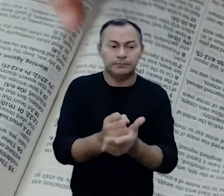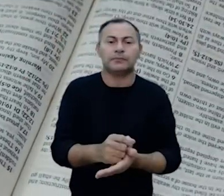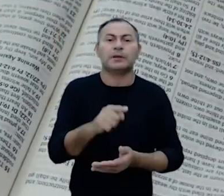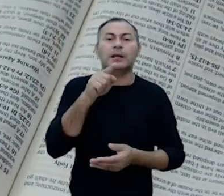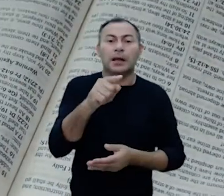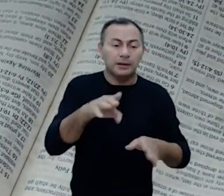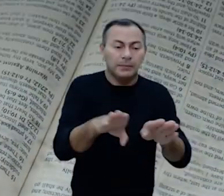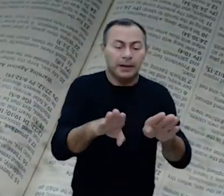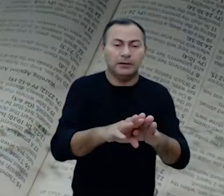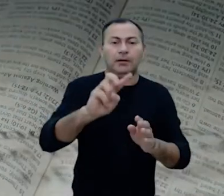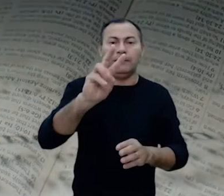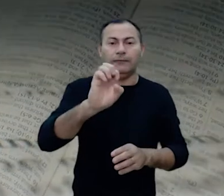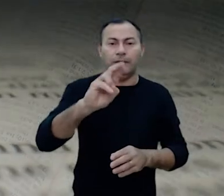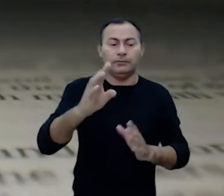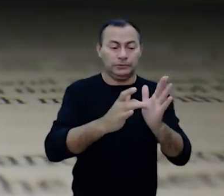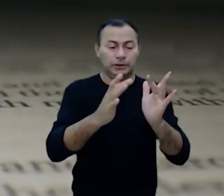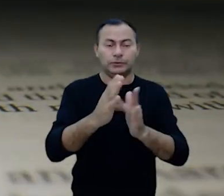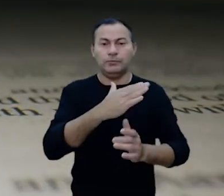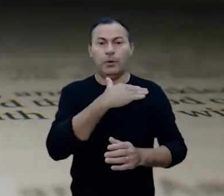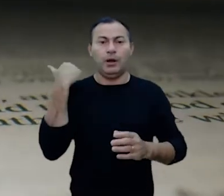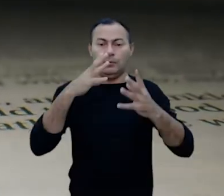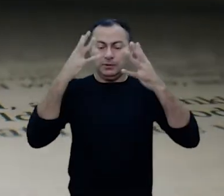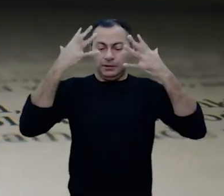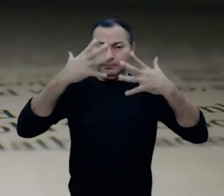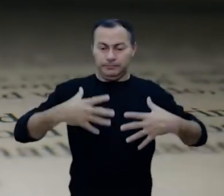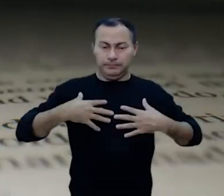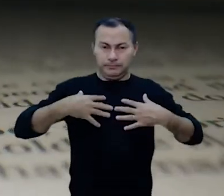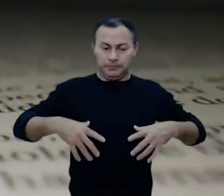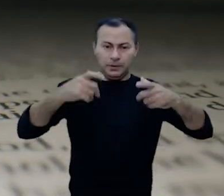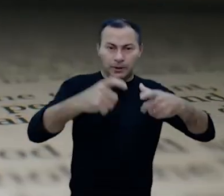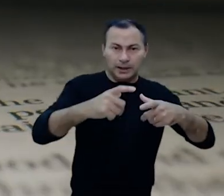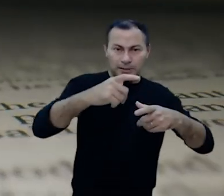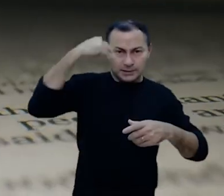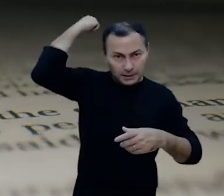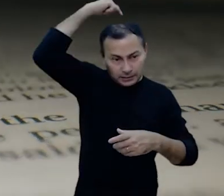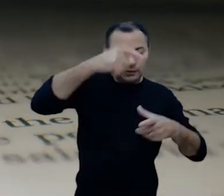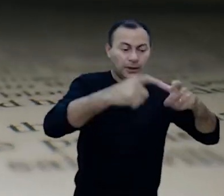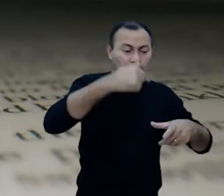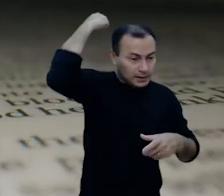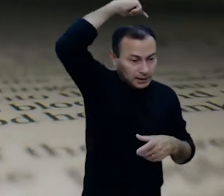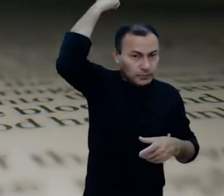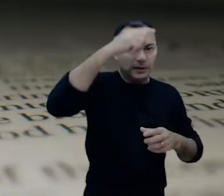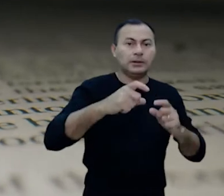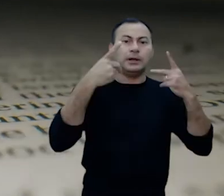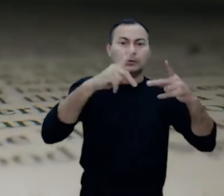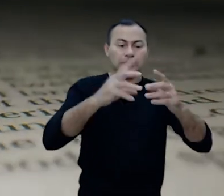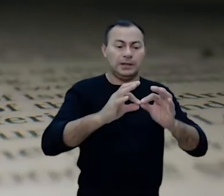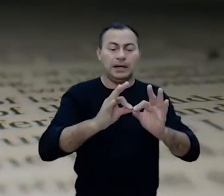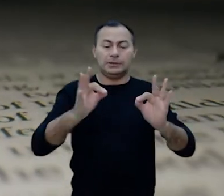Testamento. Lá está também o véu. Quando Jesus morreu na cruz, aquele véu que estava entre o lugar santo e o lugar santo dos santos,